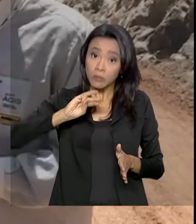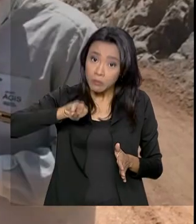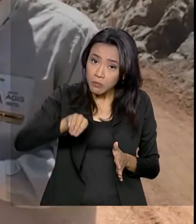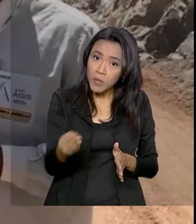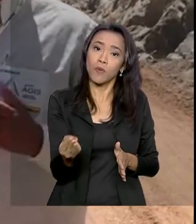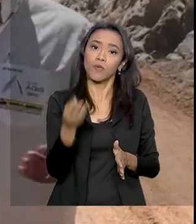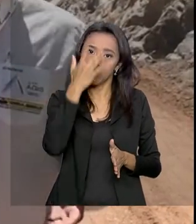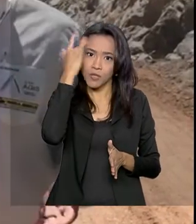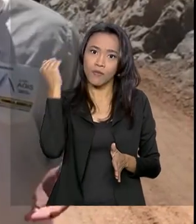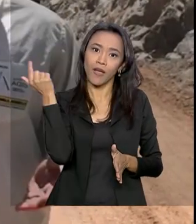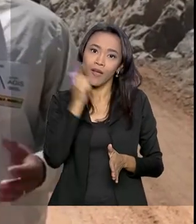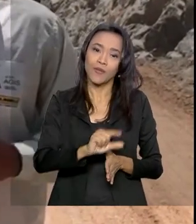levar água a quem tem sede. Obrigado. Obrigado.